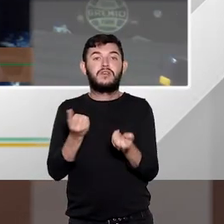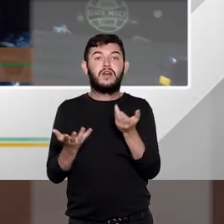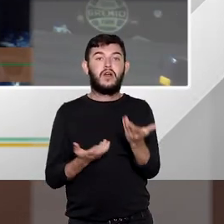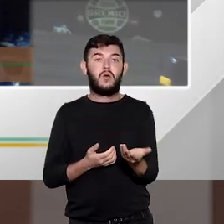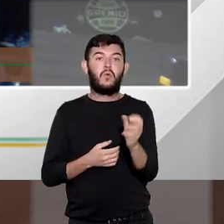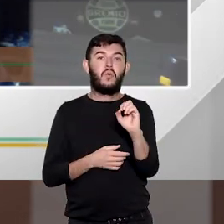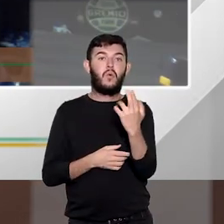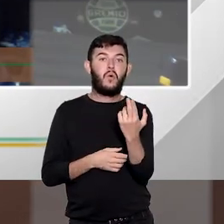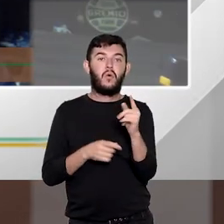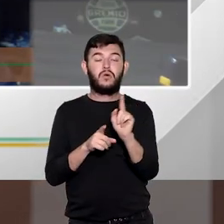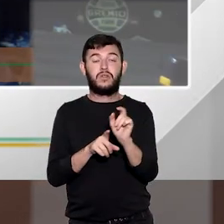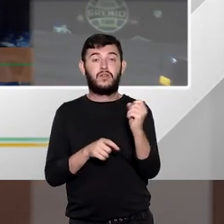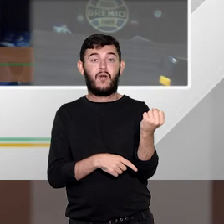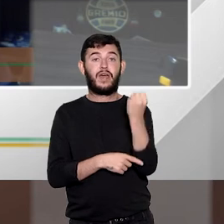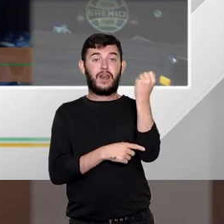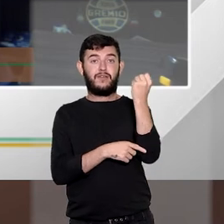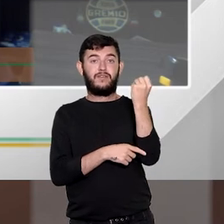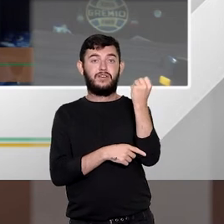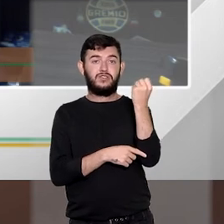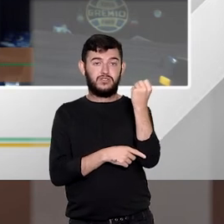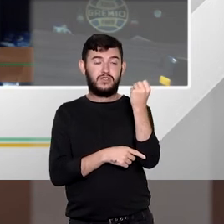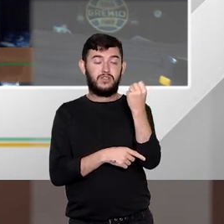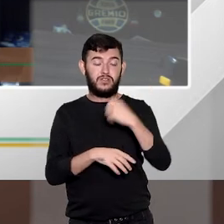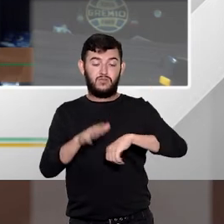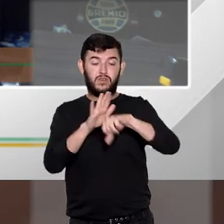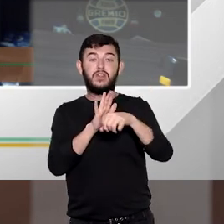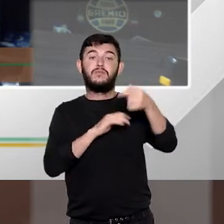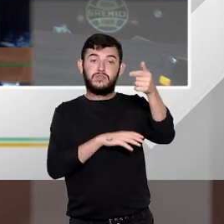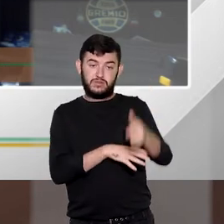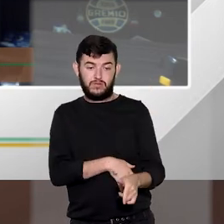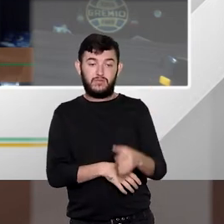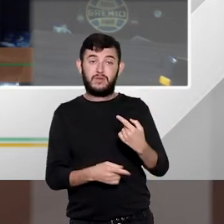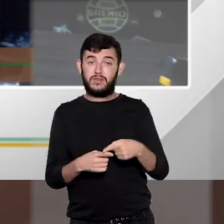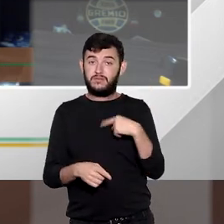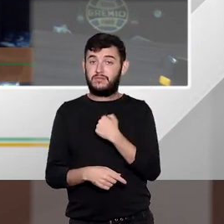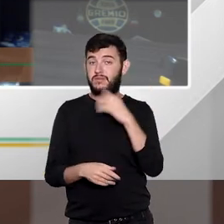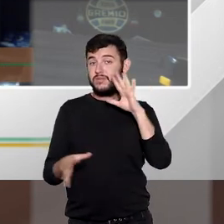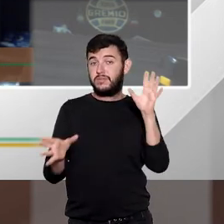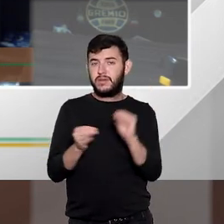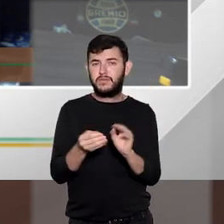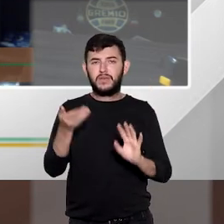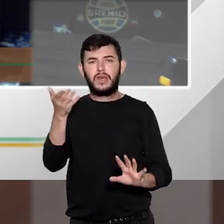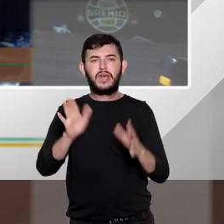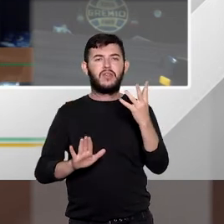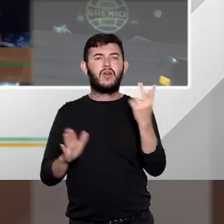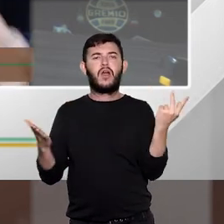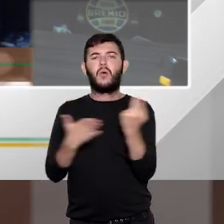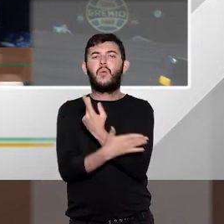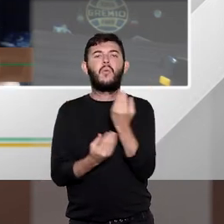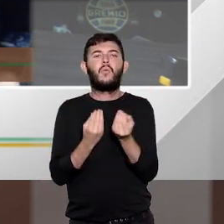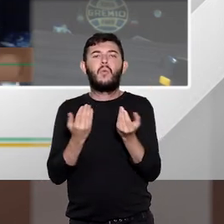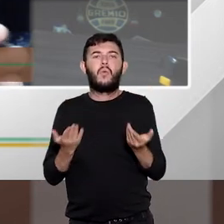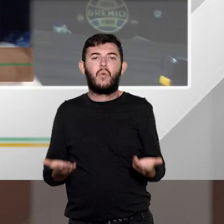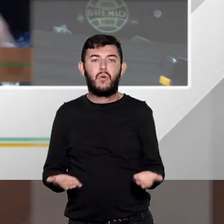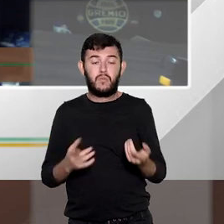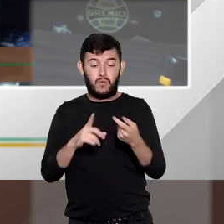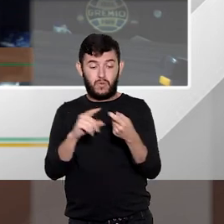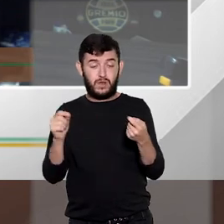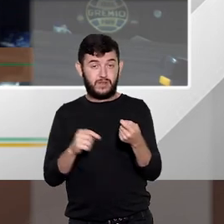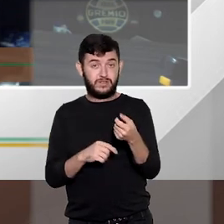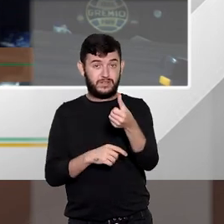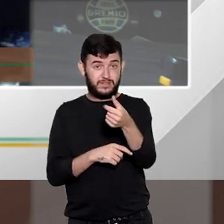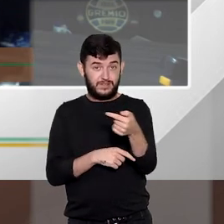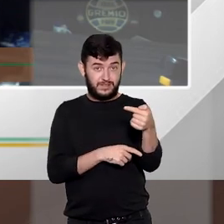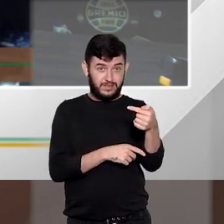reincidência porque esse esse essa essa essa situação ela não está prevista no artigo